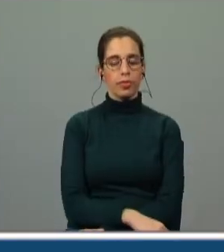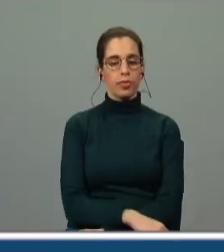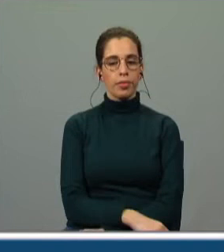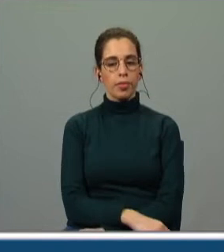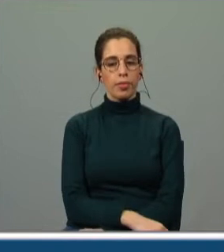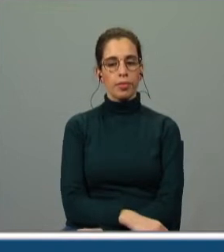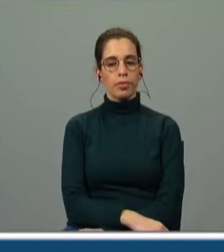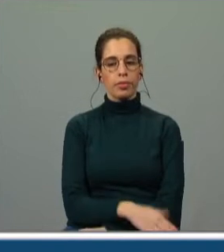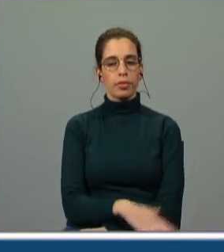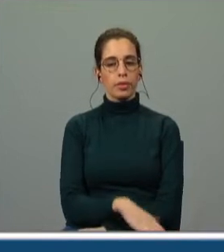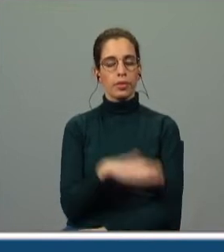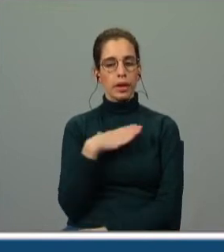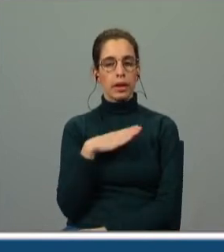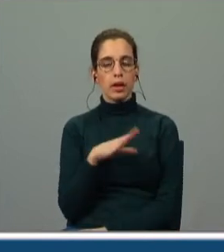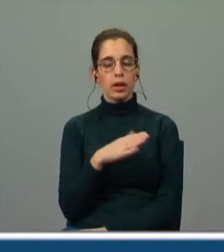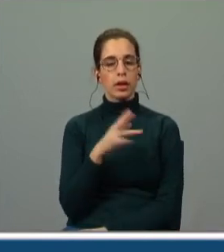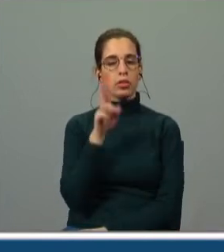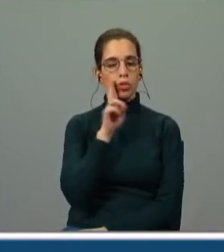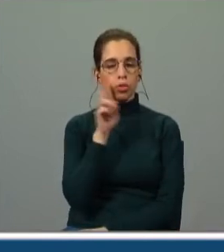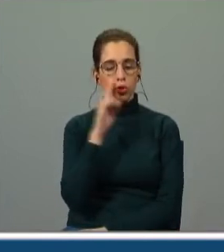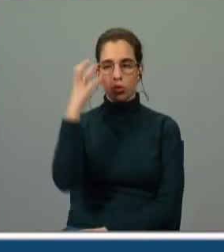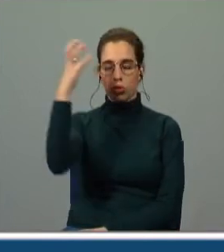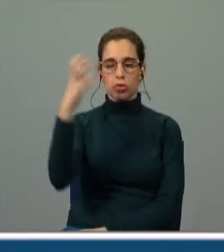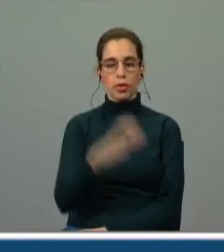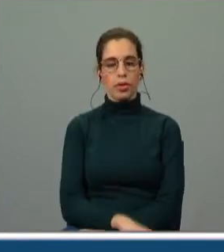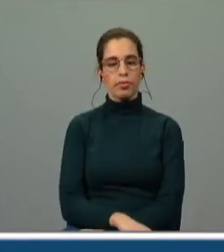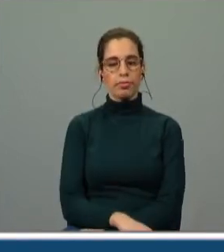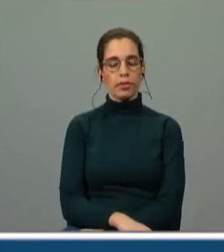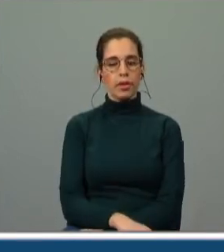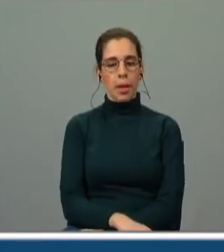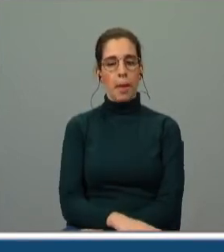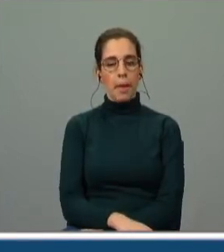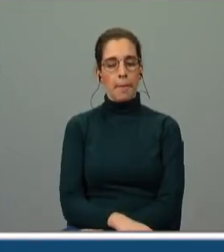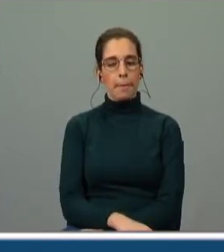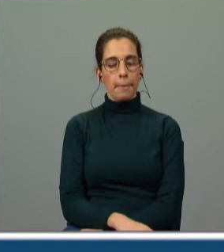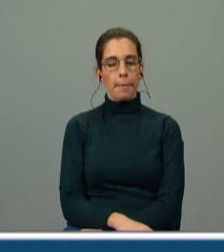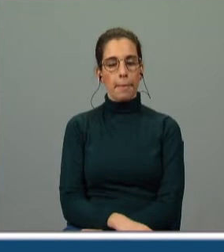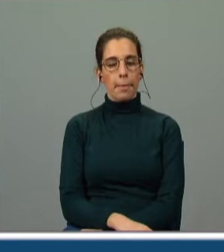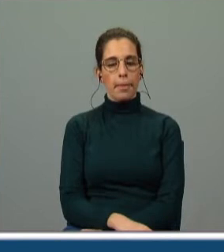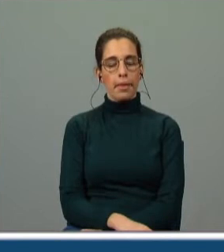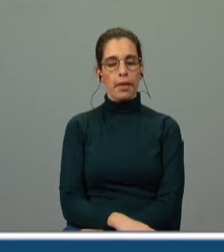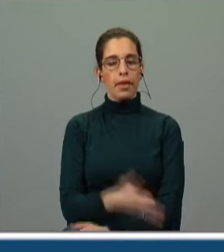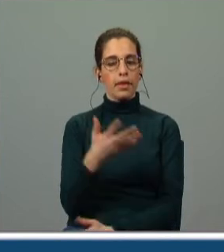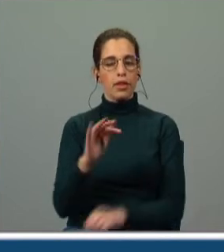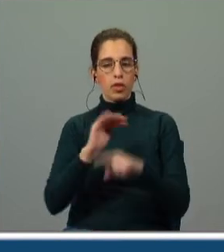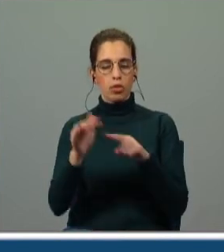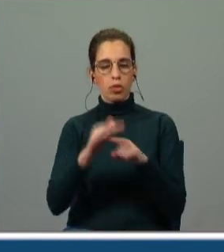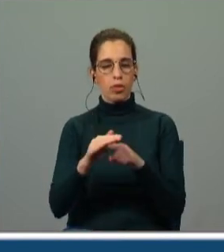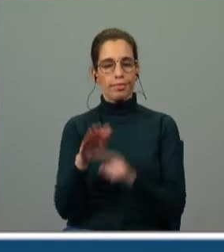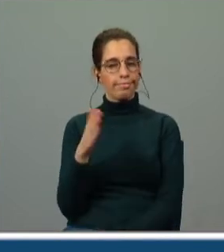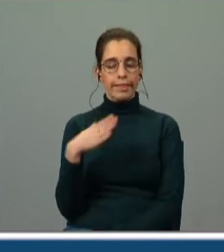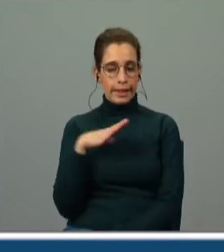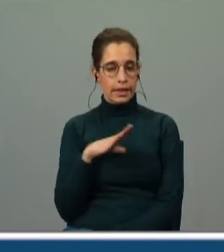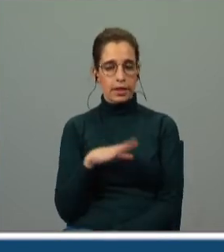queria perdoar-lhe rei benigno movido das palavras que o magoou mas o portinares põe o seu destino que desta sorte o quis lhe não perdoa